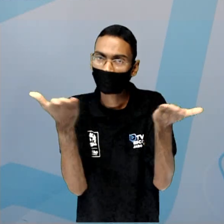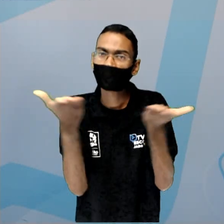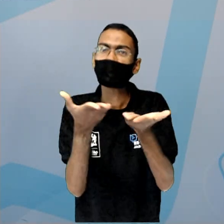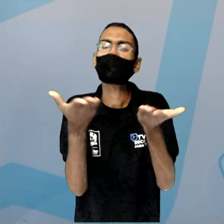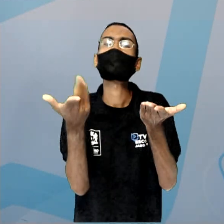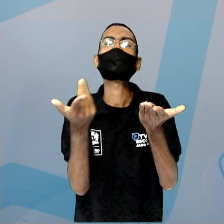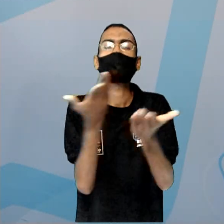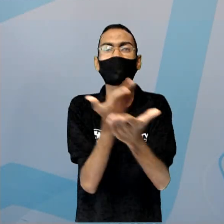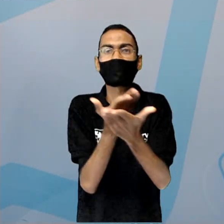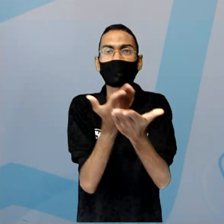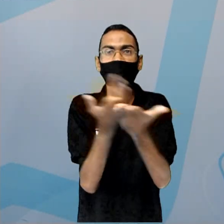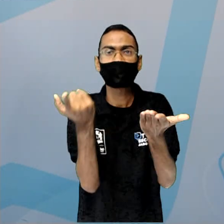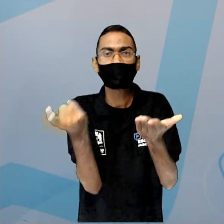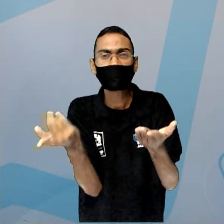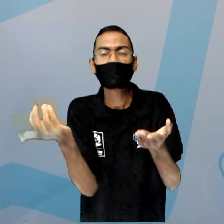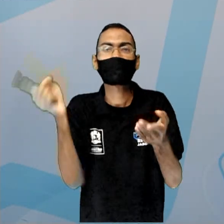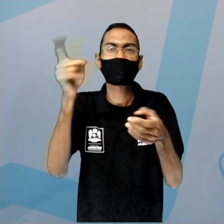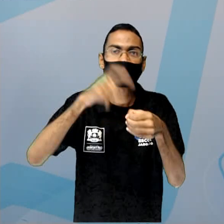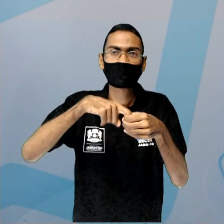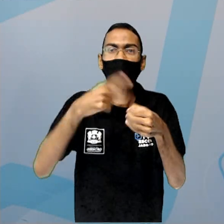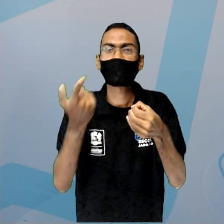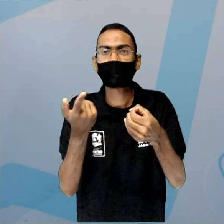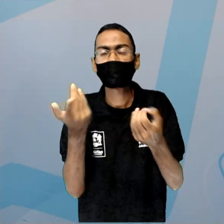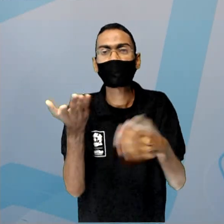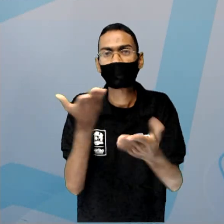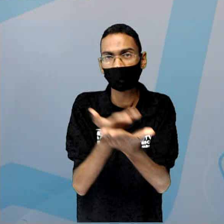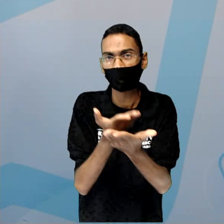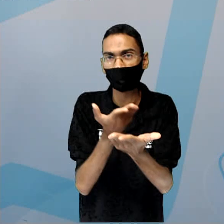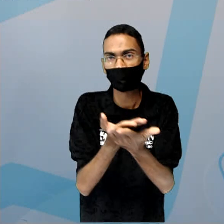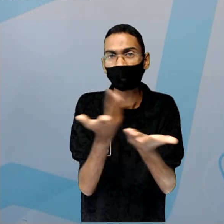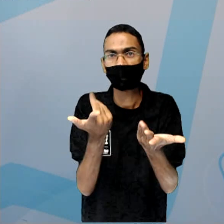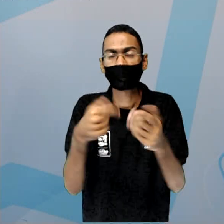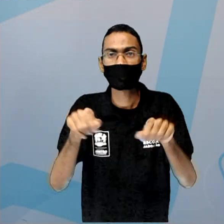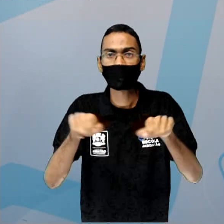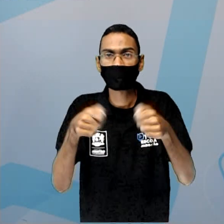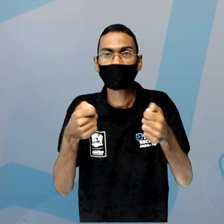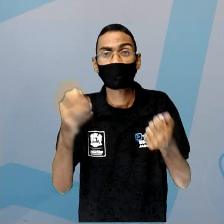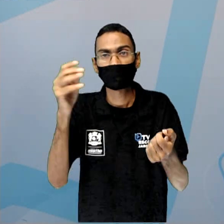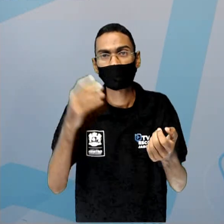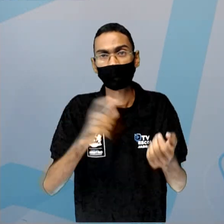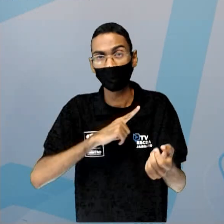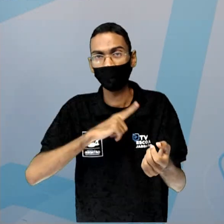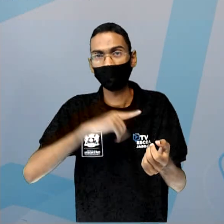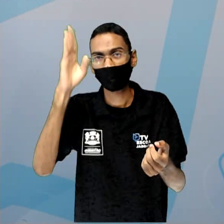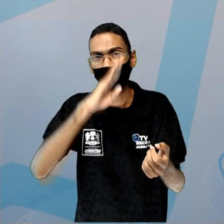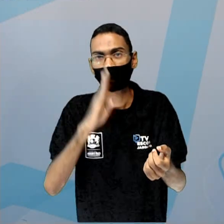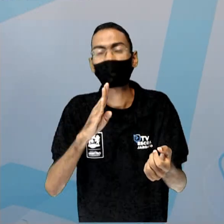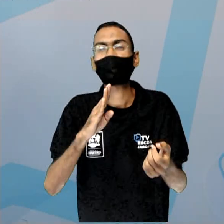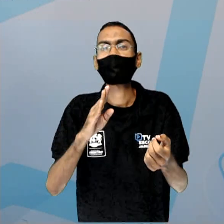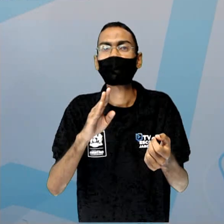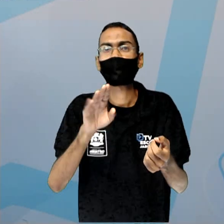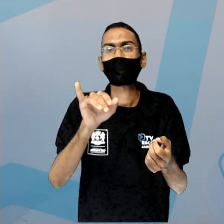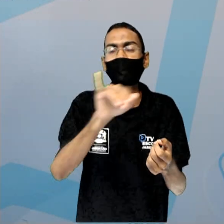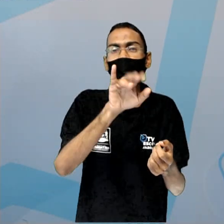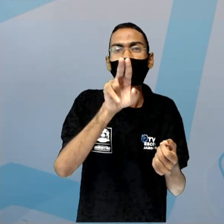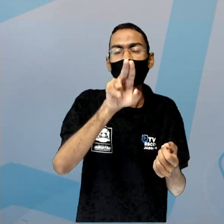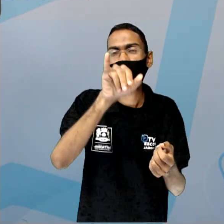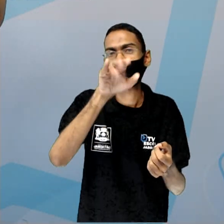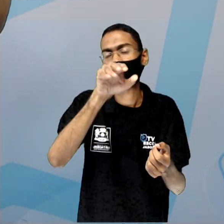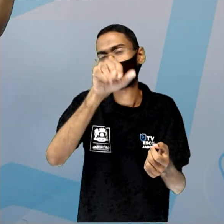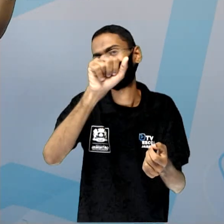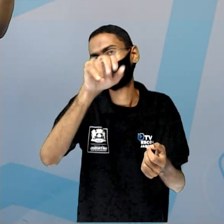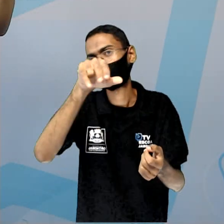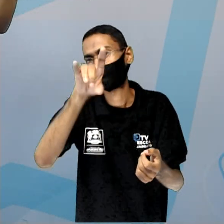regionalizada no Brasil. O Candomblé só existe no Brasil. A Umbanda também, né, porque na África, os